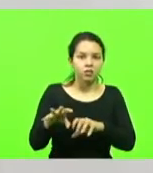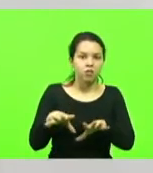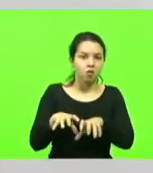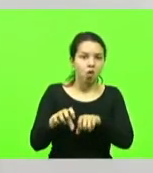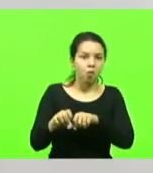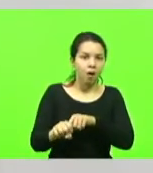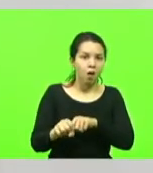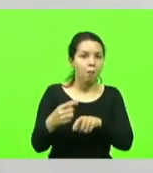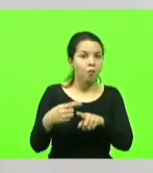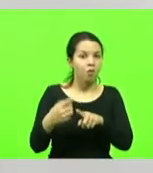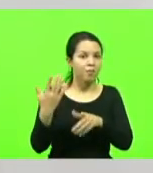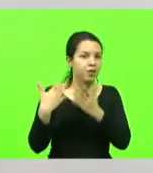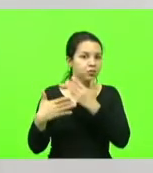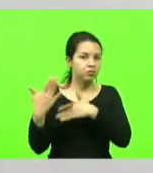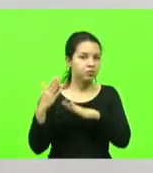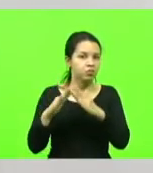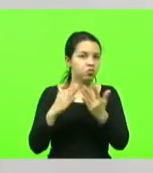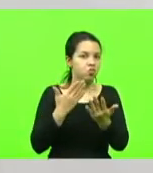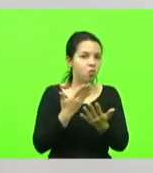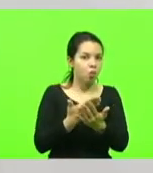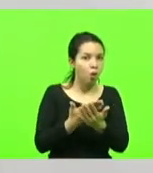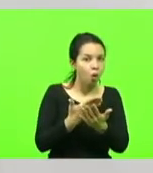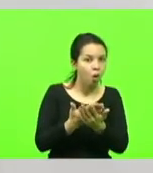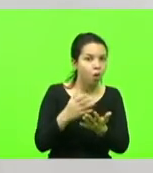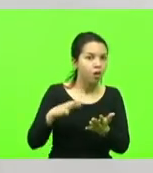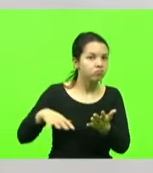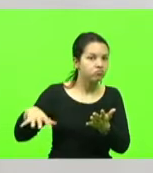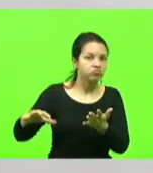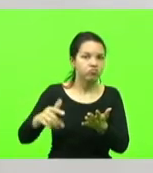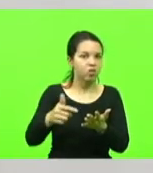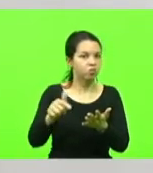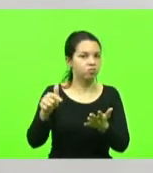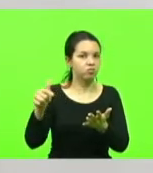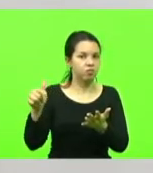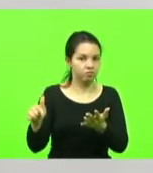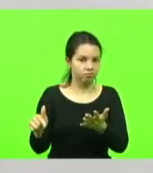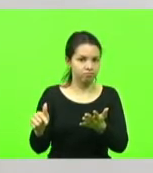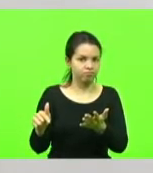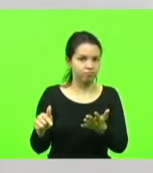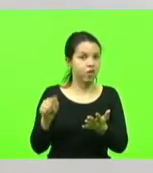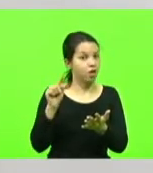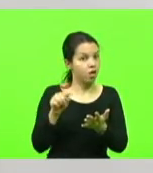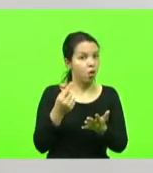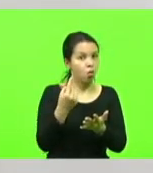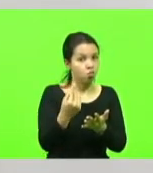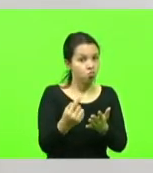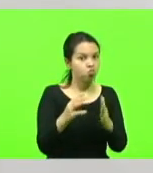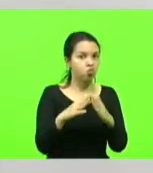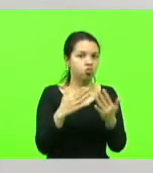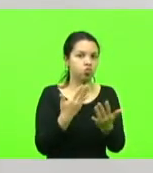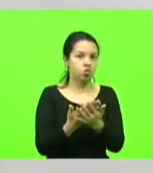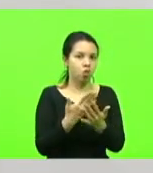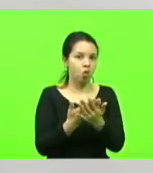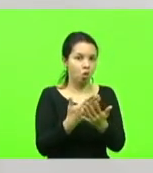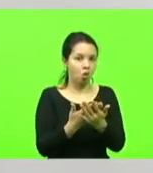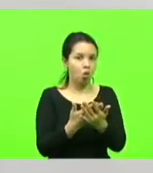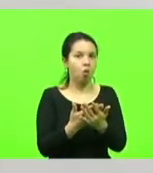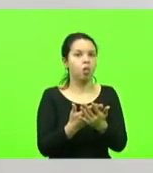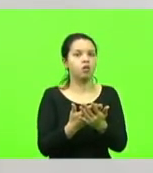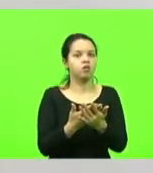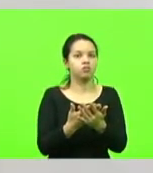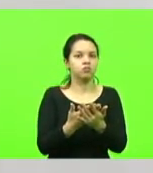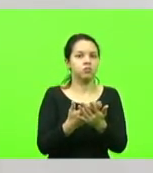colégios na região e era o Colégio Servos de Maria o principal educandário de toda uma região.